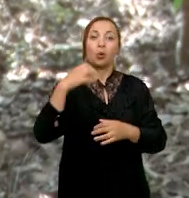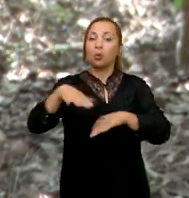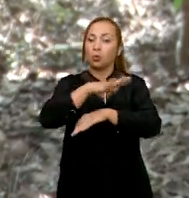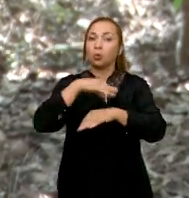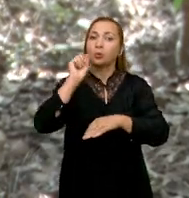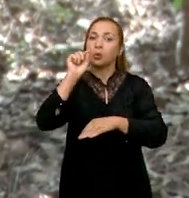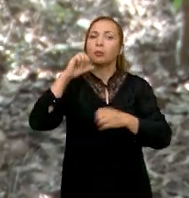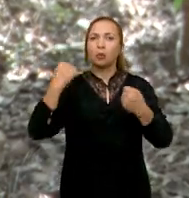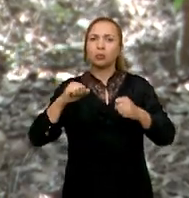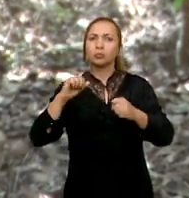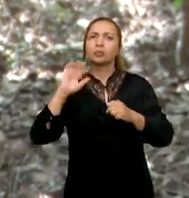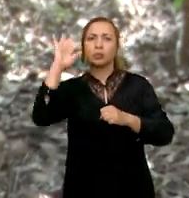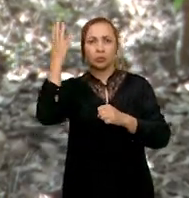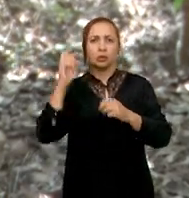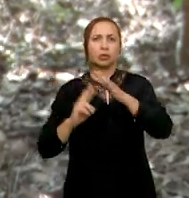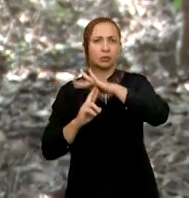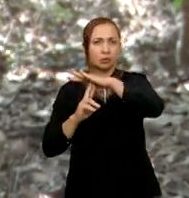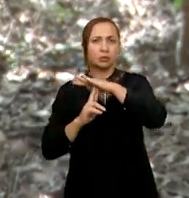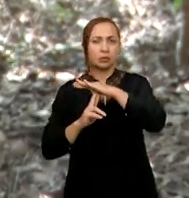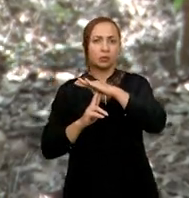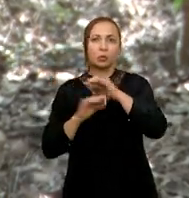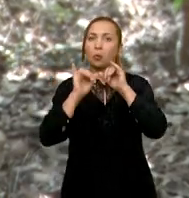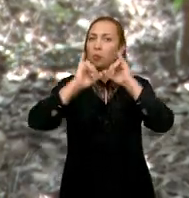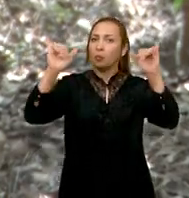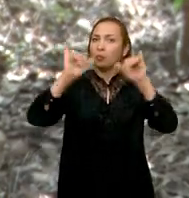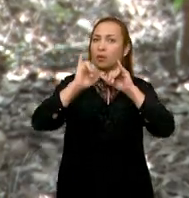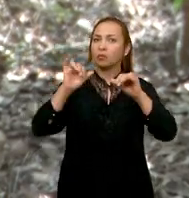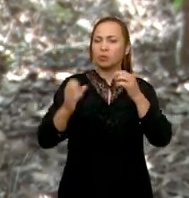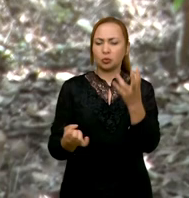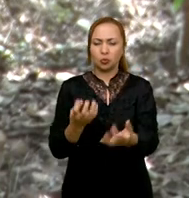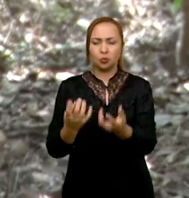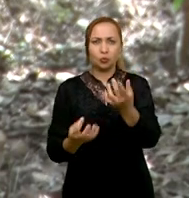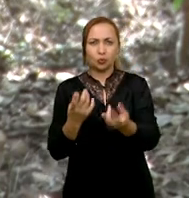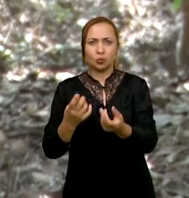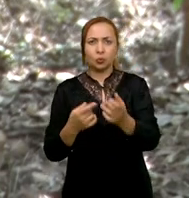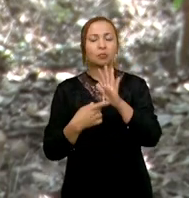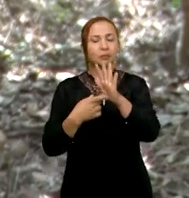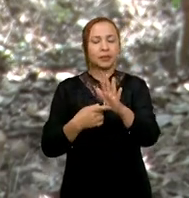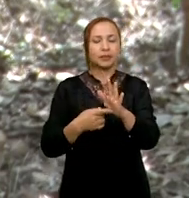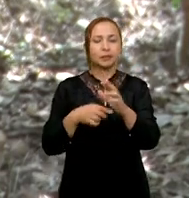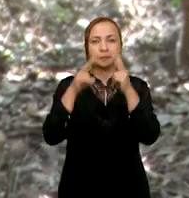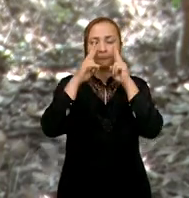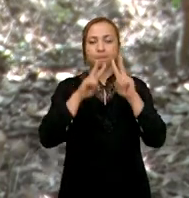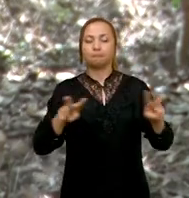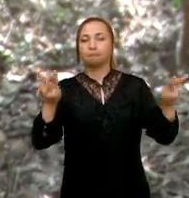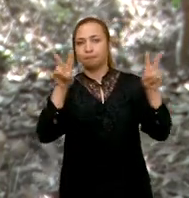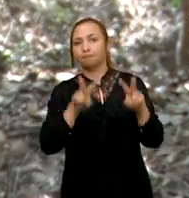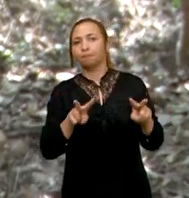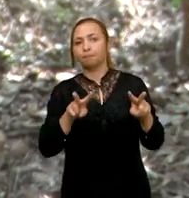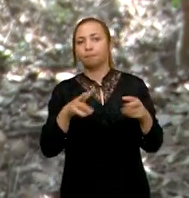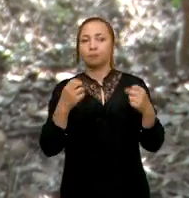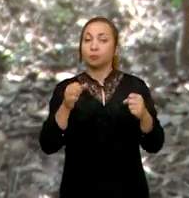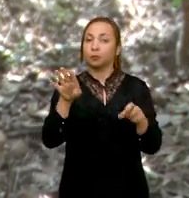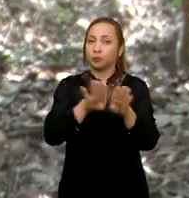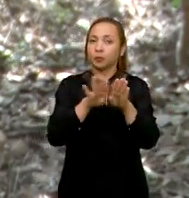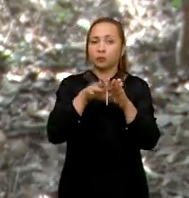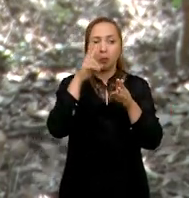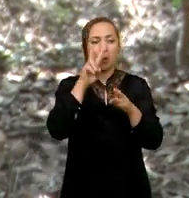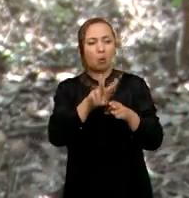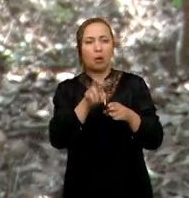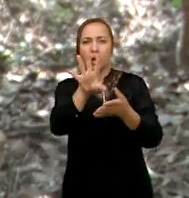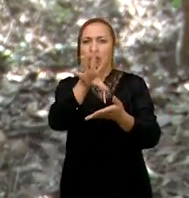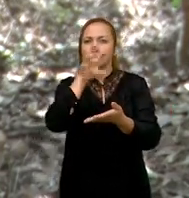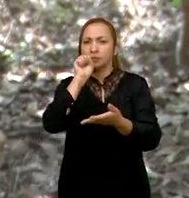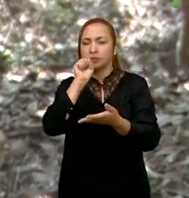ambientais. O registro de incêndios florestais, por exemplo, deixam marcas visíveis. É possível também analisar oxigênio